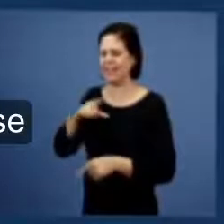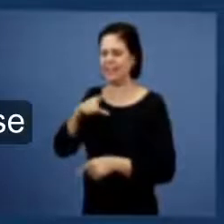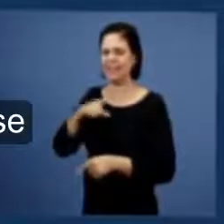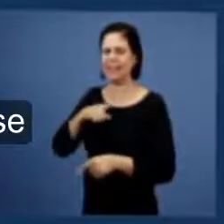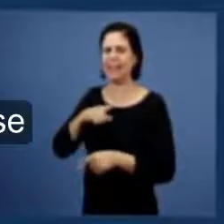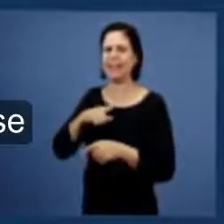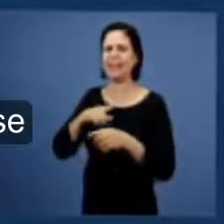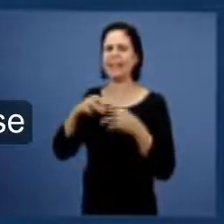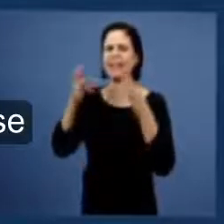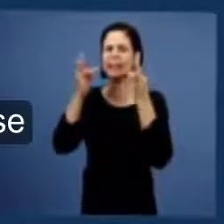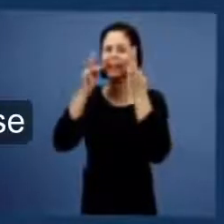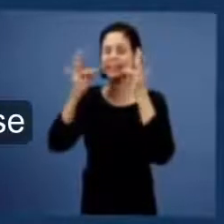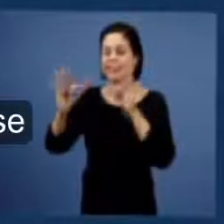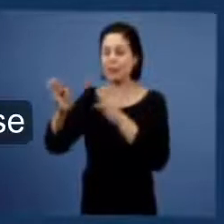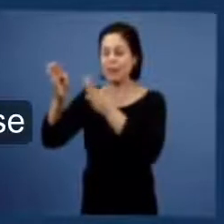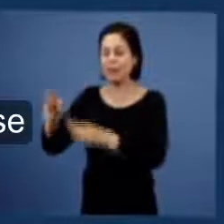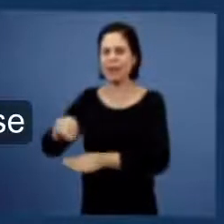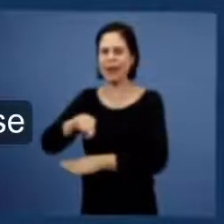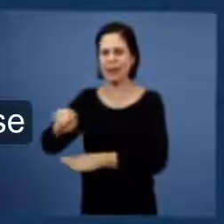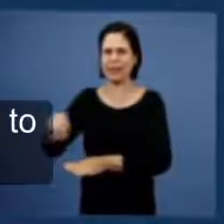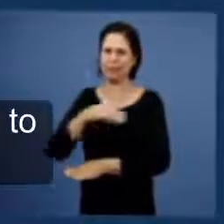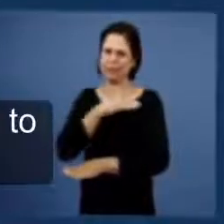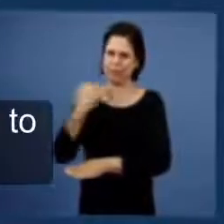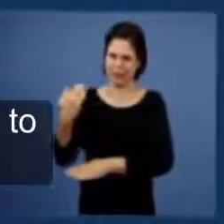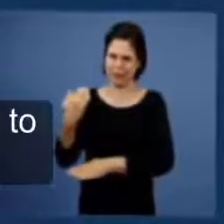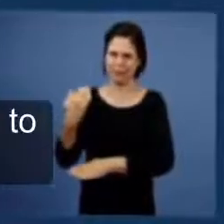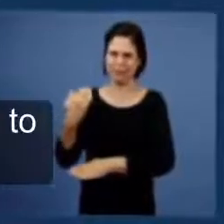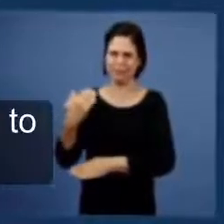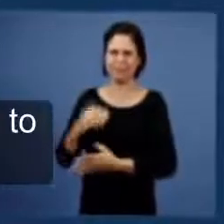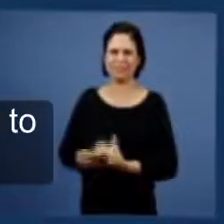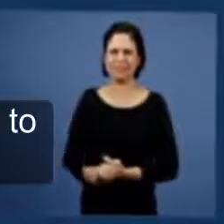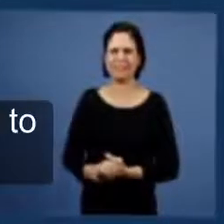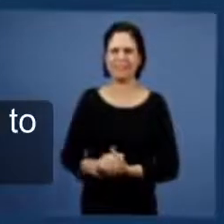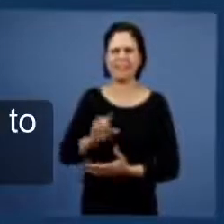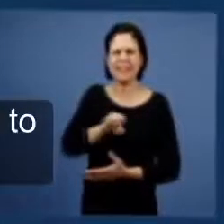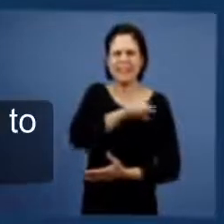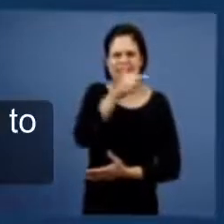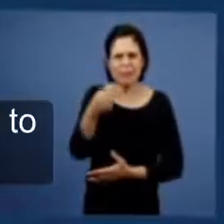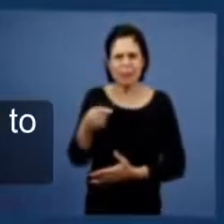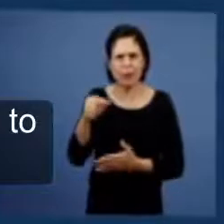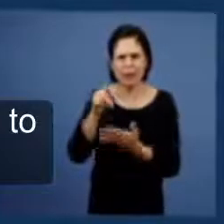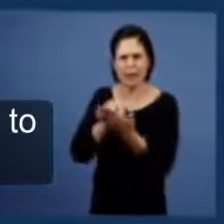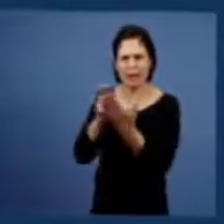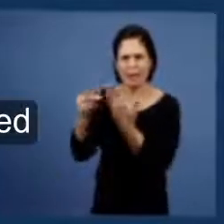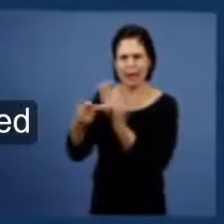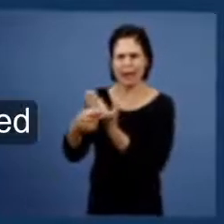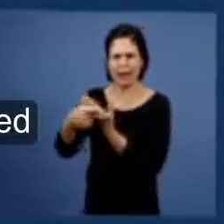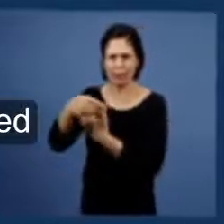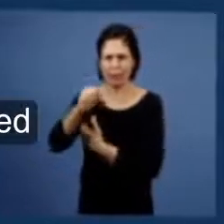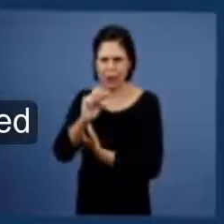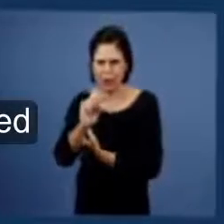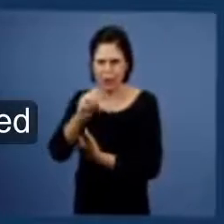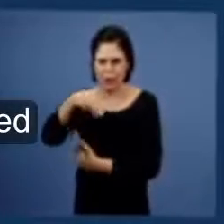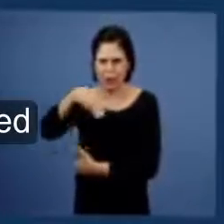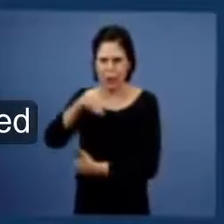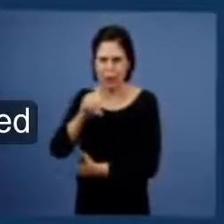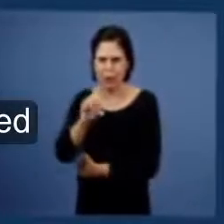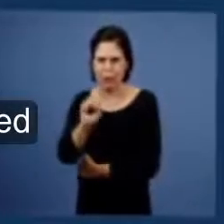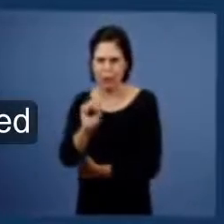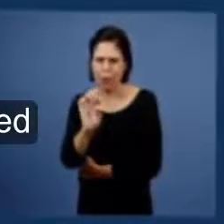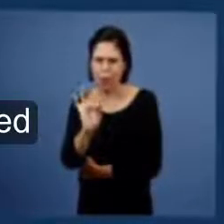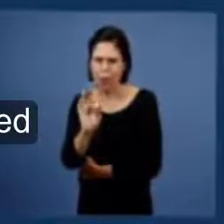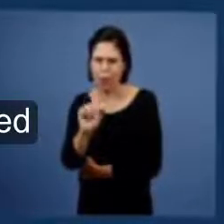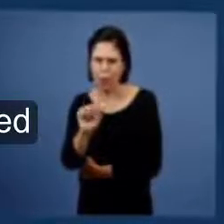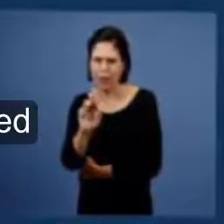aqui na vida no caso da parábola do grão de mostarda relacionado a carta a pérgamo